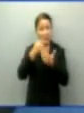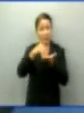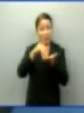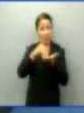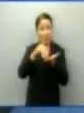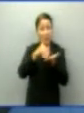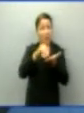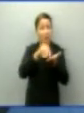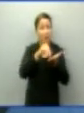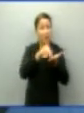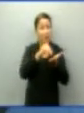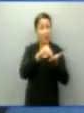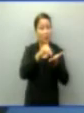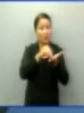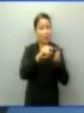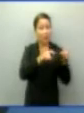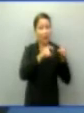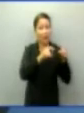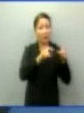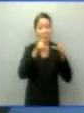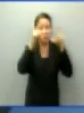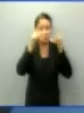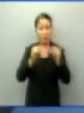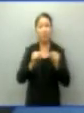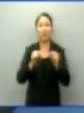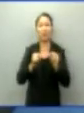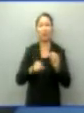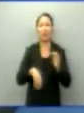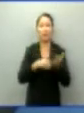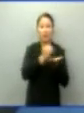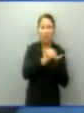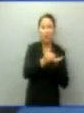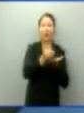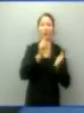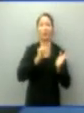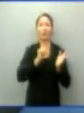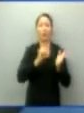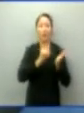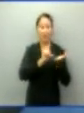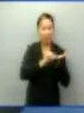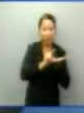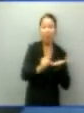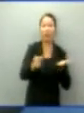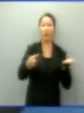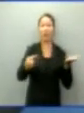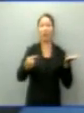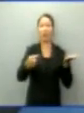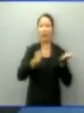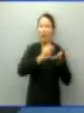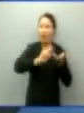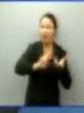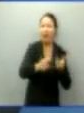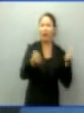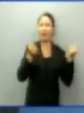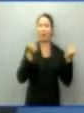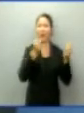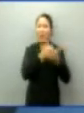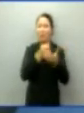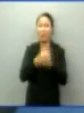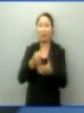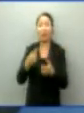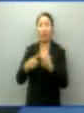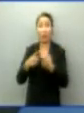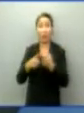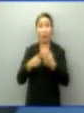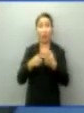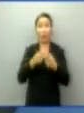o número de decretos assinados. Nós precisamos dar segurança para que os nossos empresários tenham essa proteção do